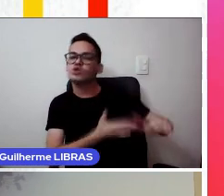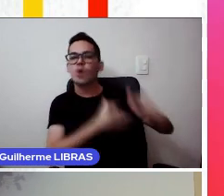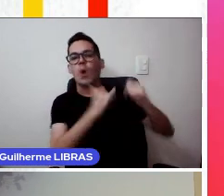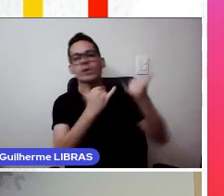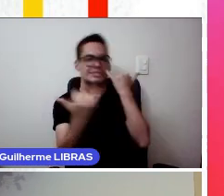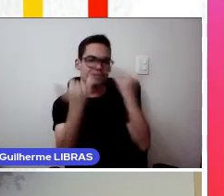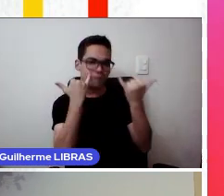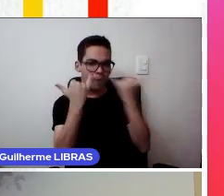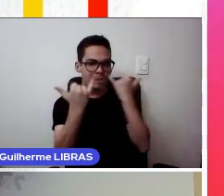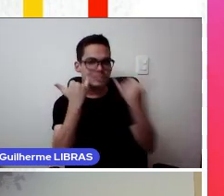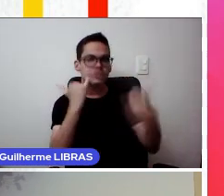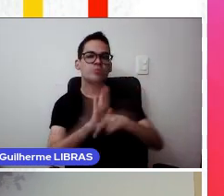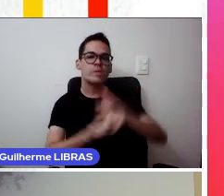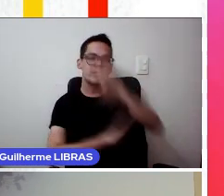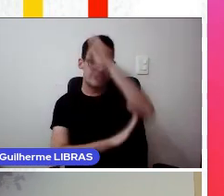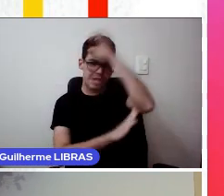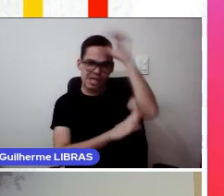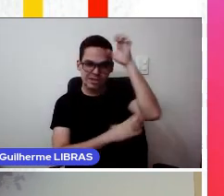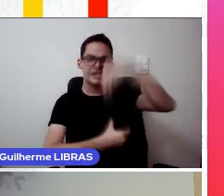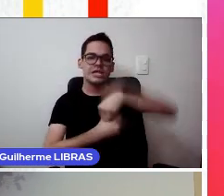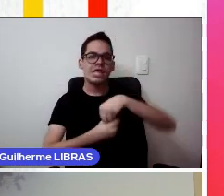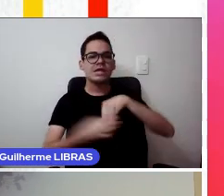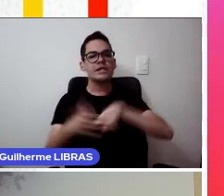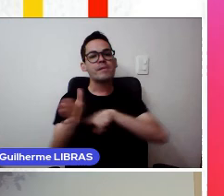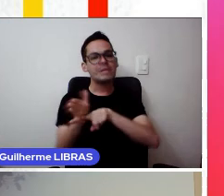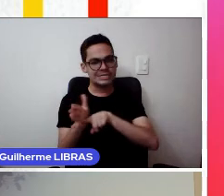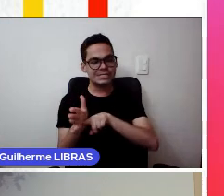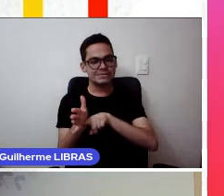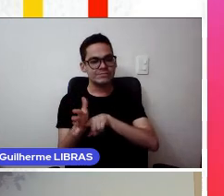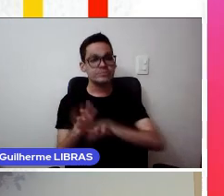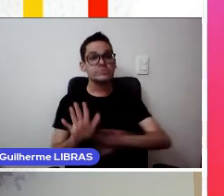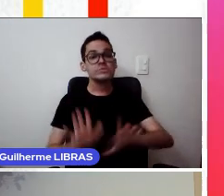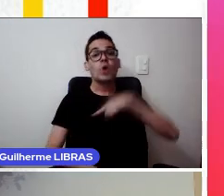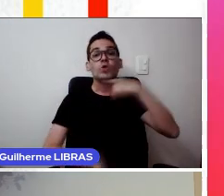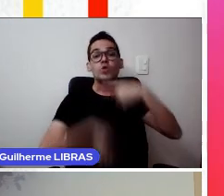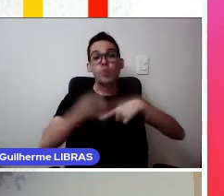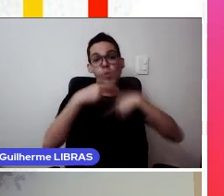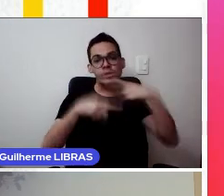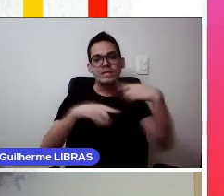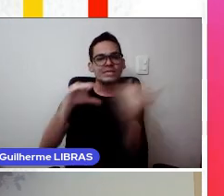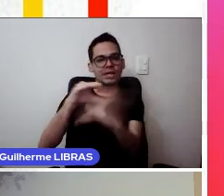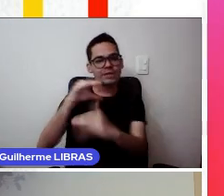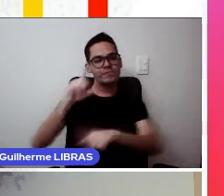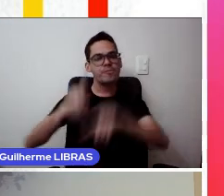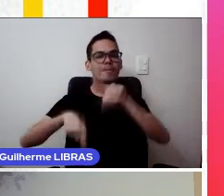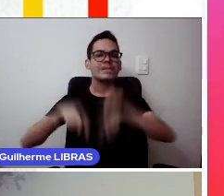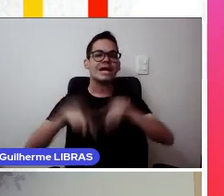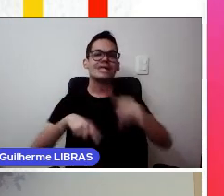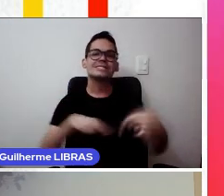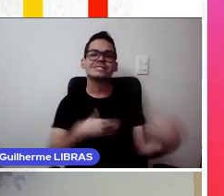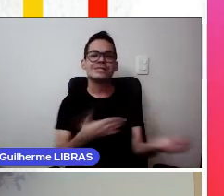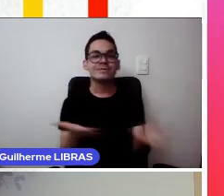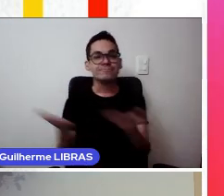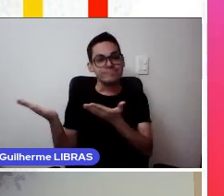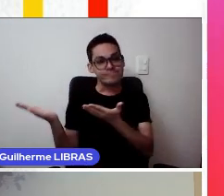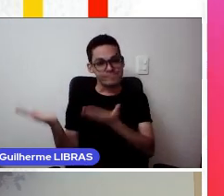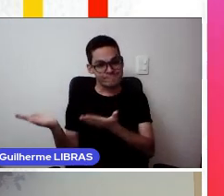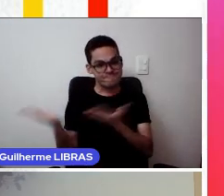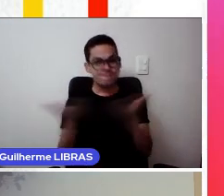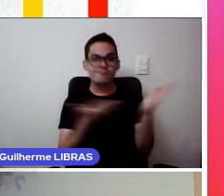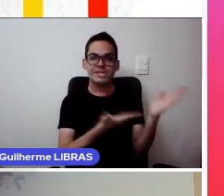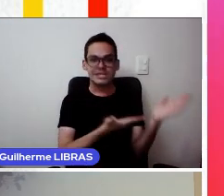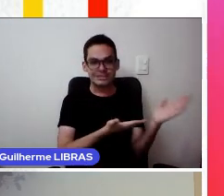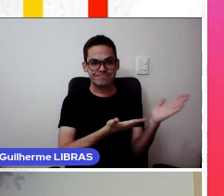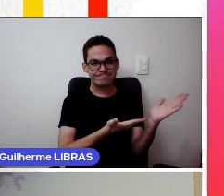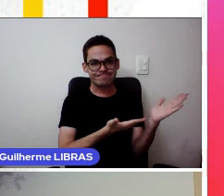ética na pesquisa. Dúvidas e envio de materiais, pedimos que sejam feitas pelo e